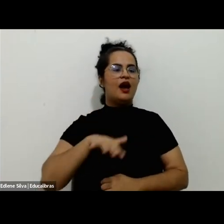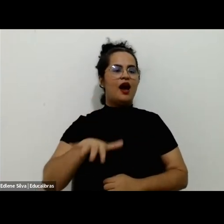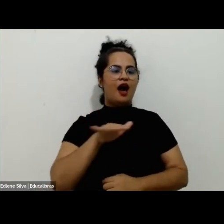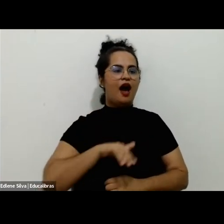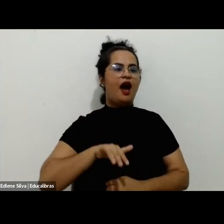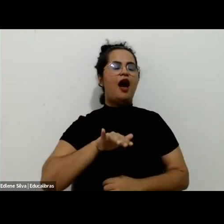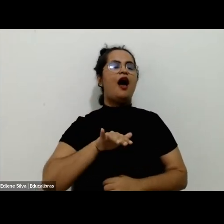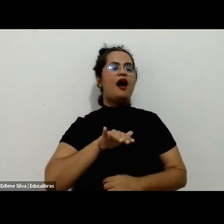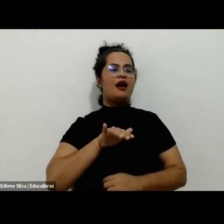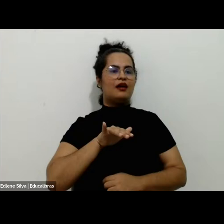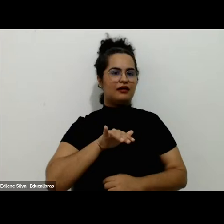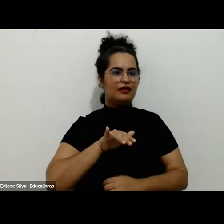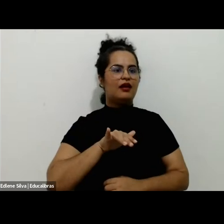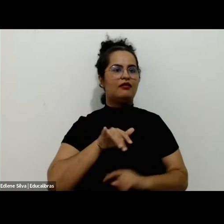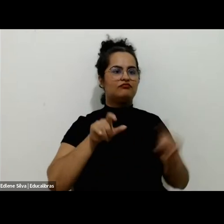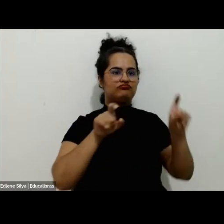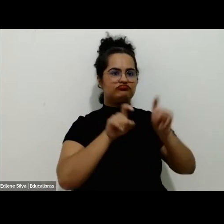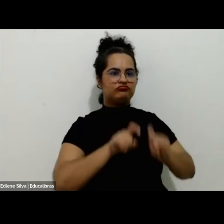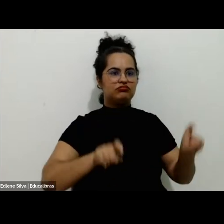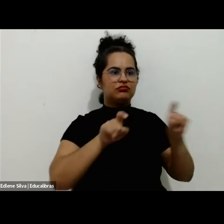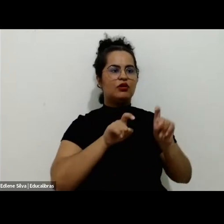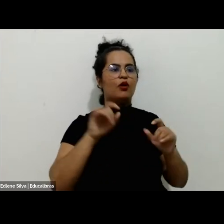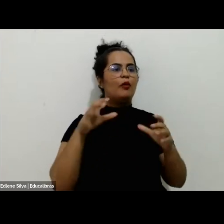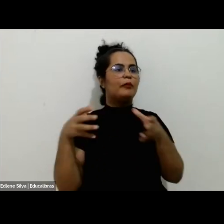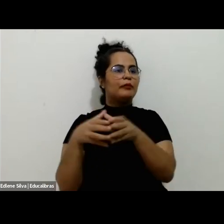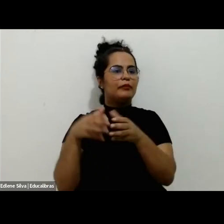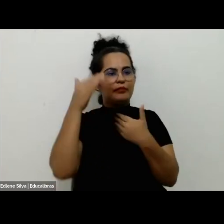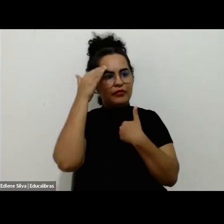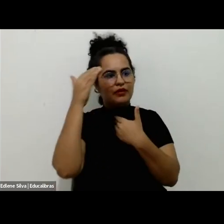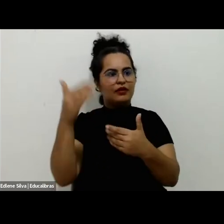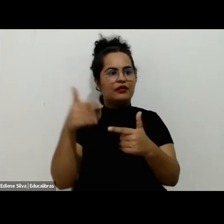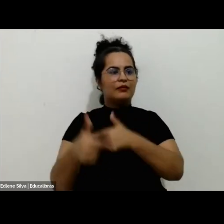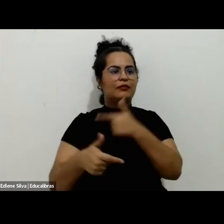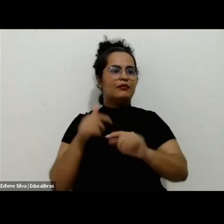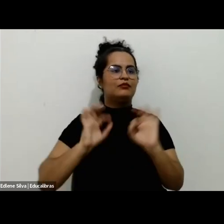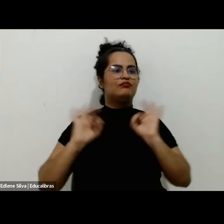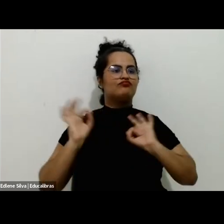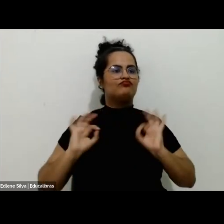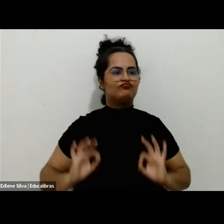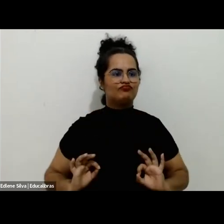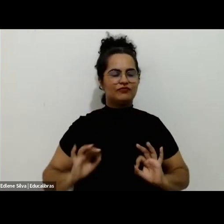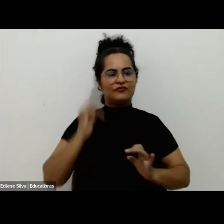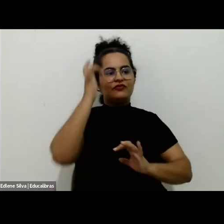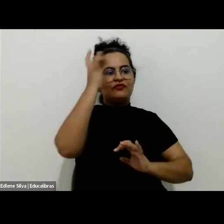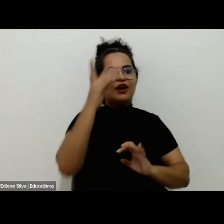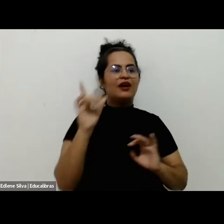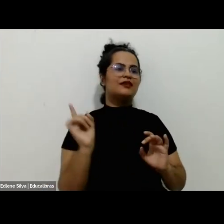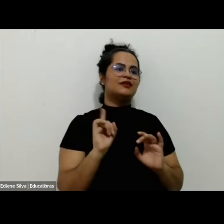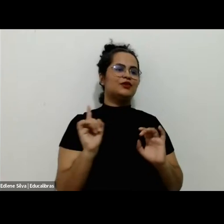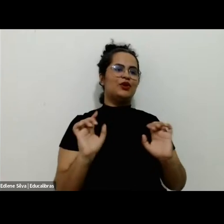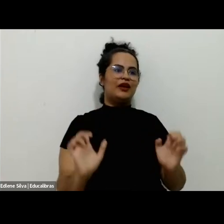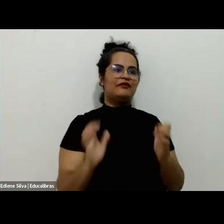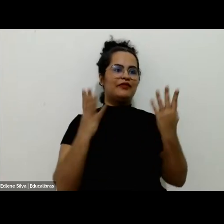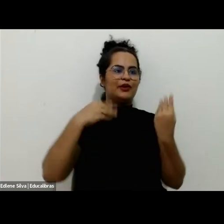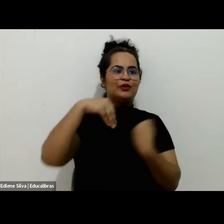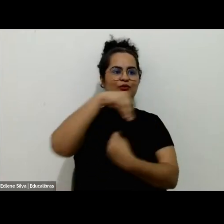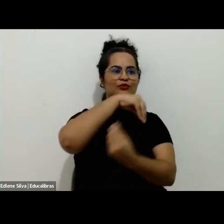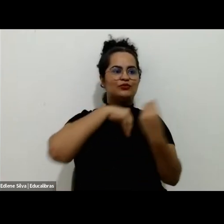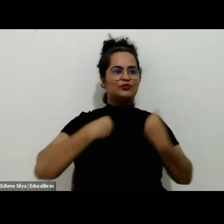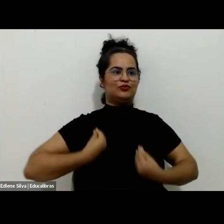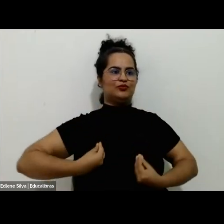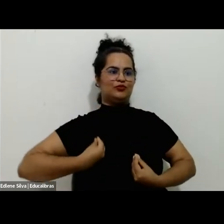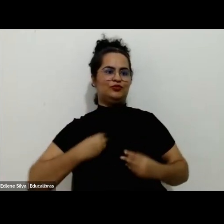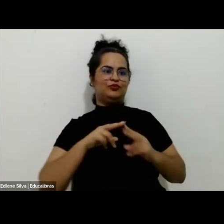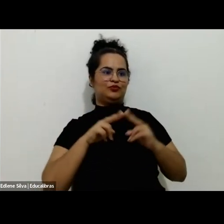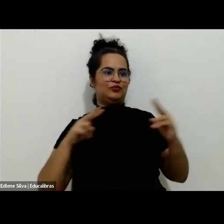equipe que trabalhou na preparação de todo esse contexto que vocês estão vendo. Vocês sabem que não é fácil fazer um evento híbrido, e nós temos um